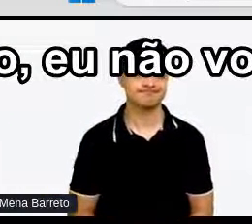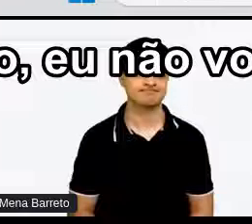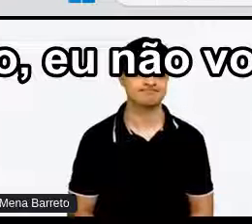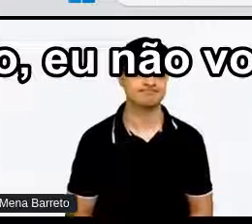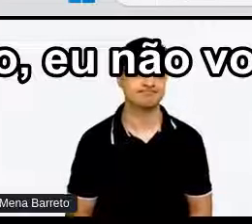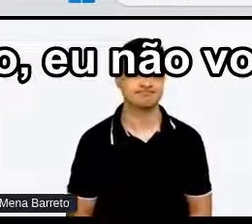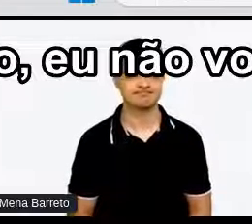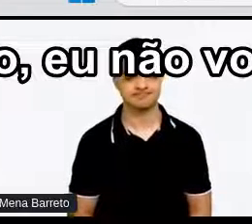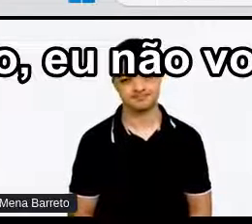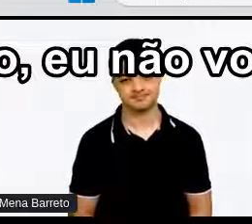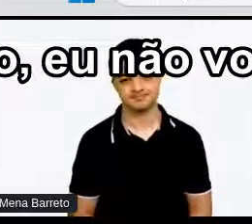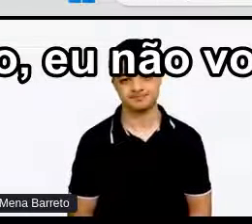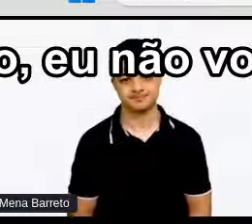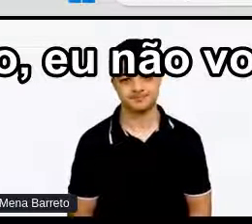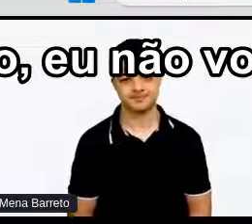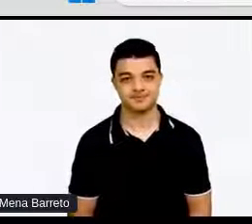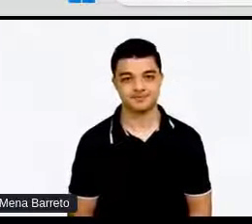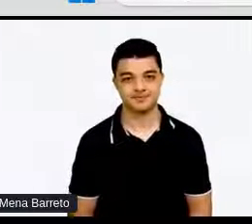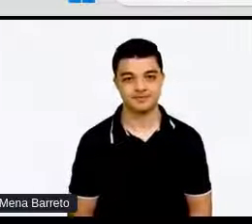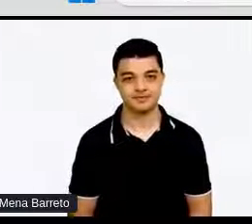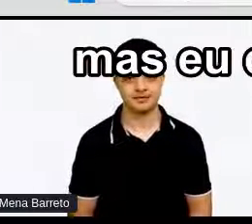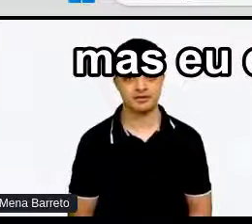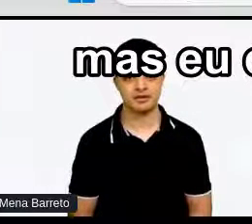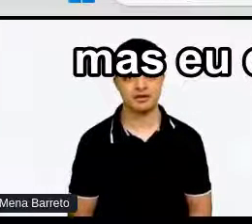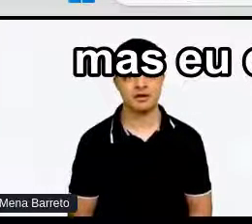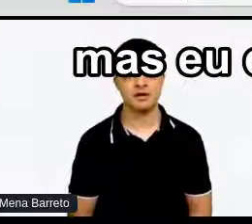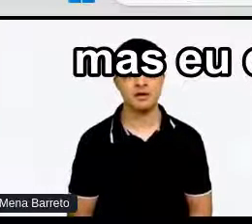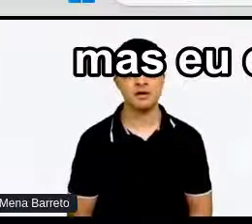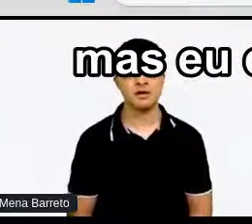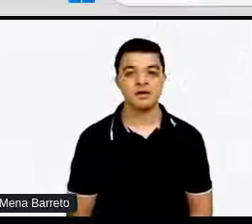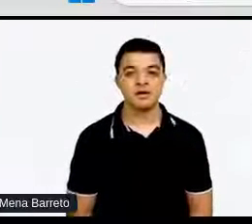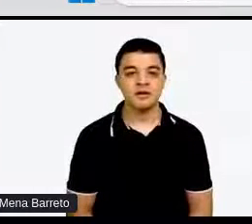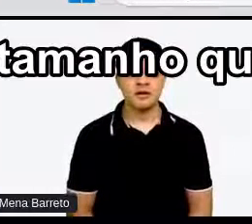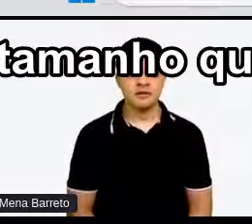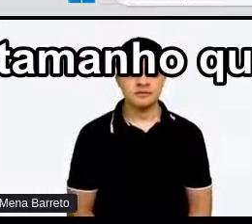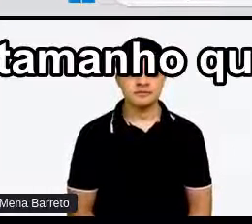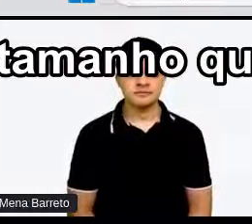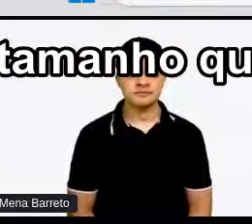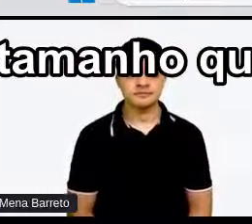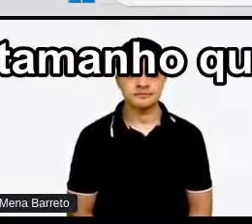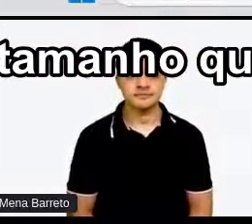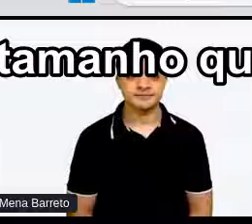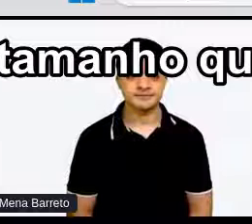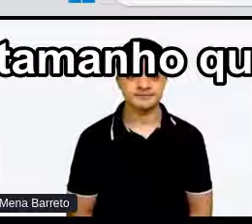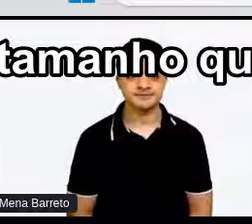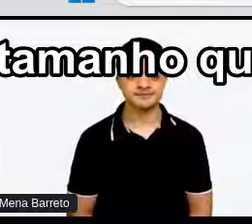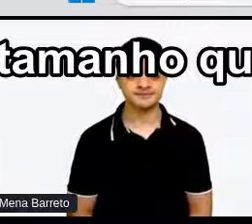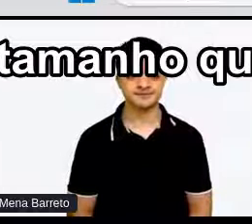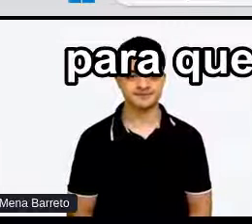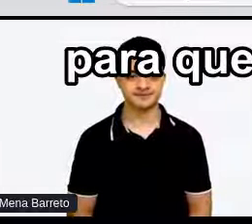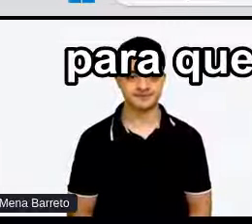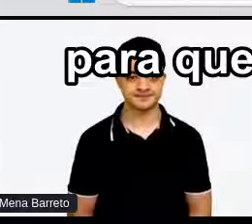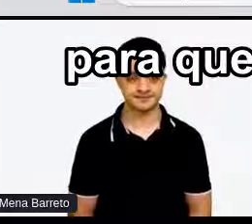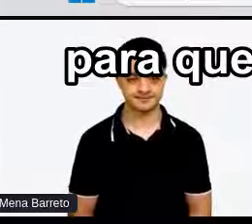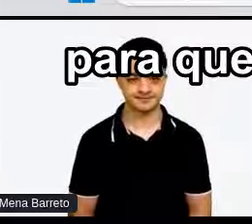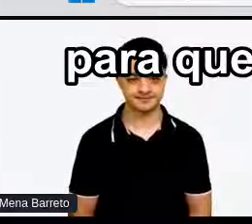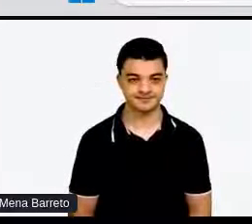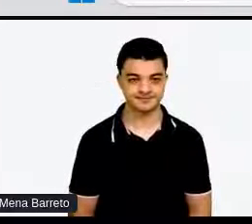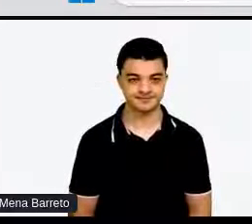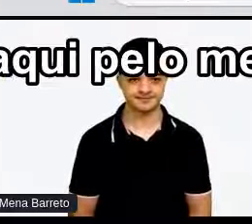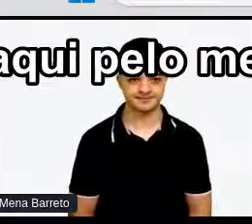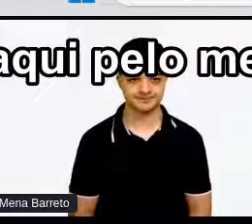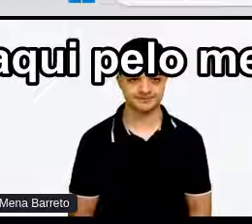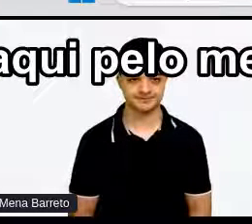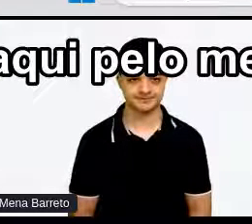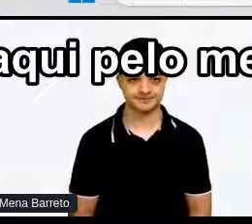slide aqui Grande né Mas eu quis destacar Desse tamanho Que está aparecendo aqui Para quem está vendo